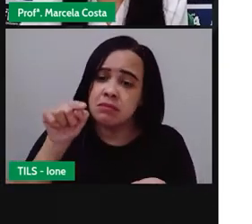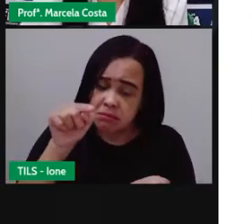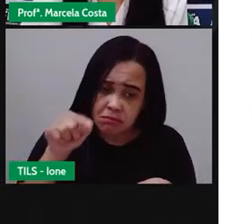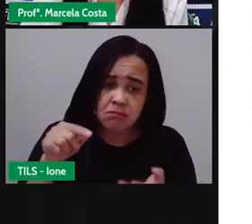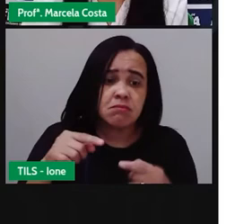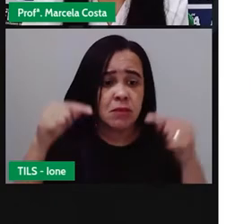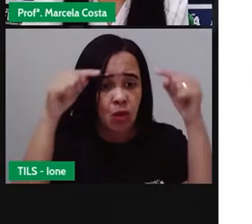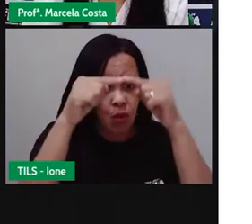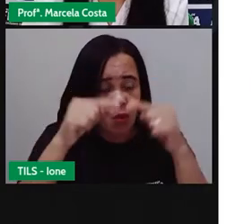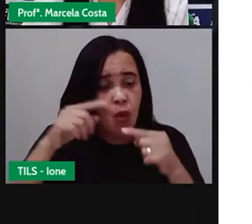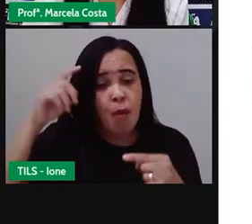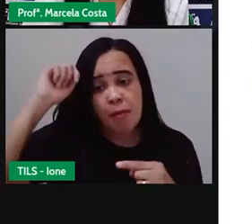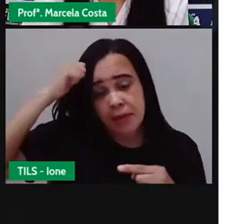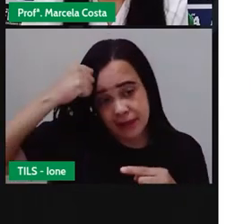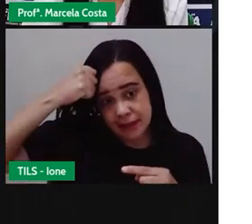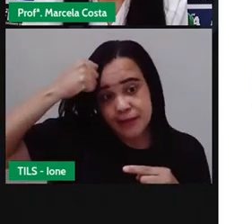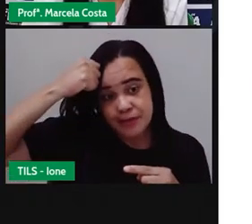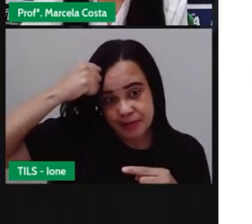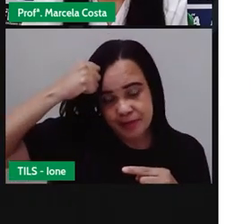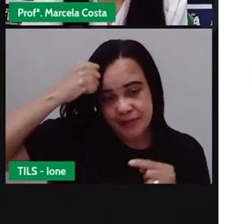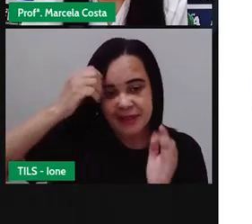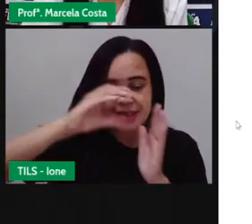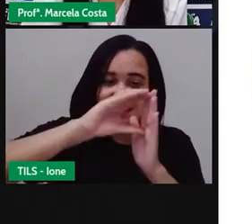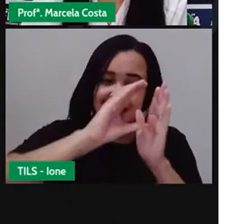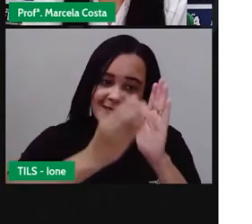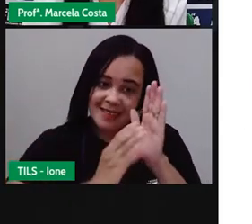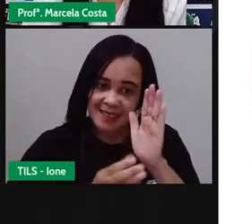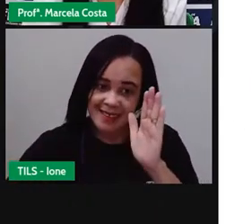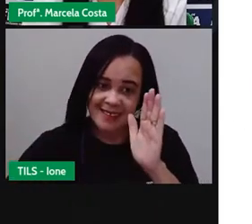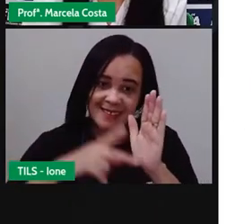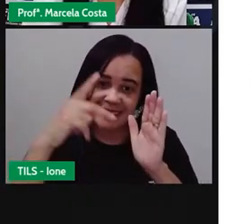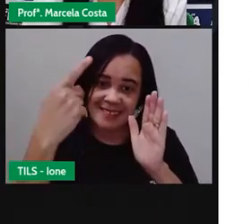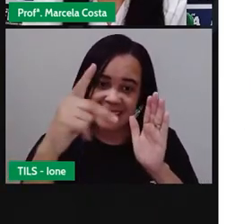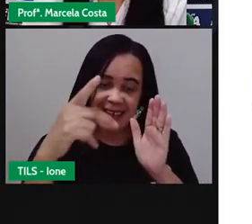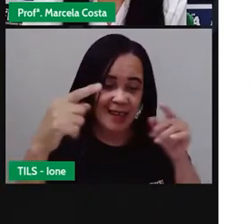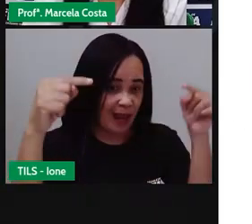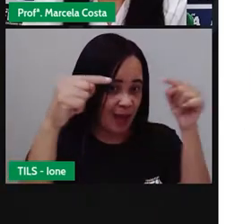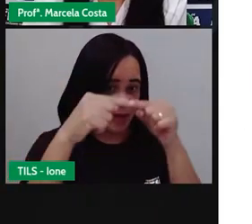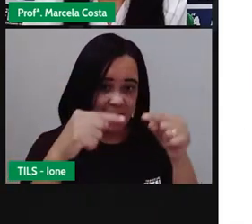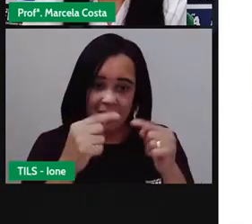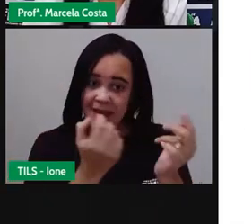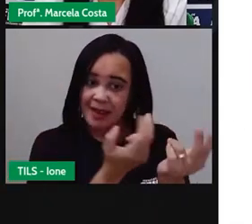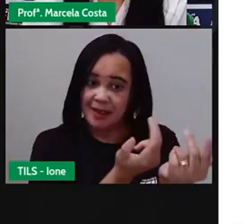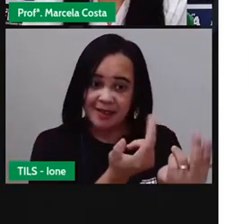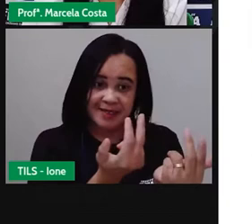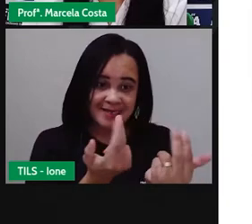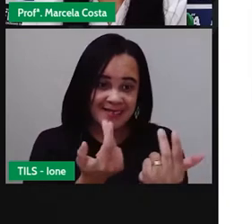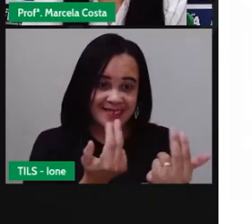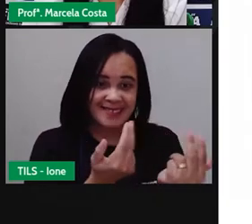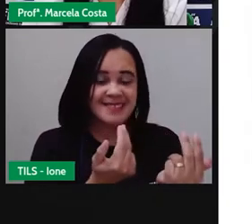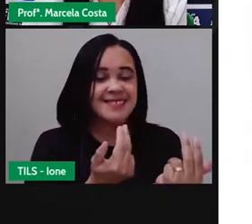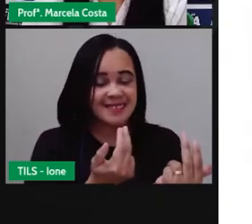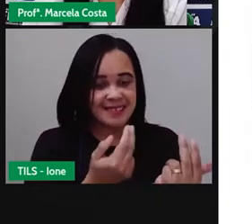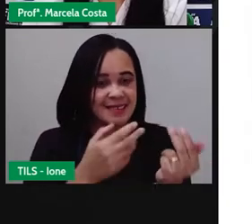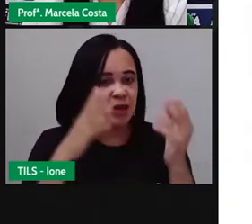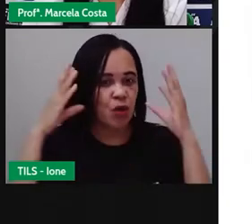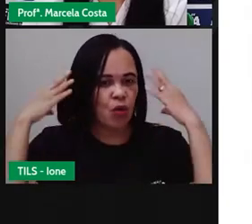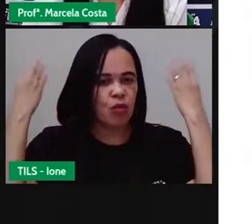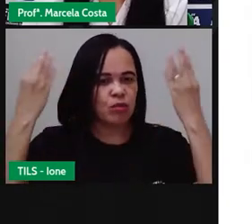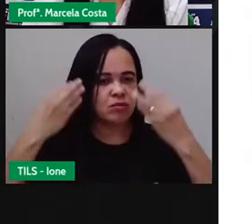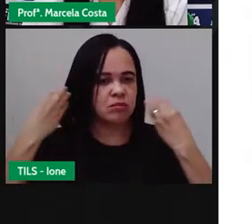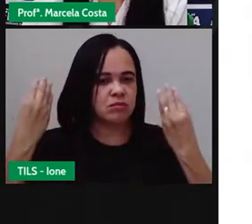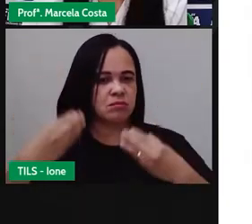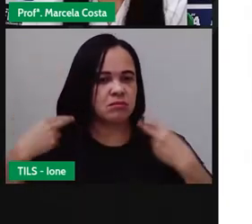E observem as características físicas da menina. o cabelo,